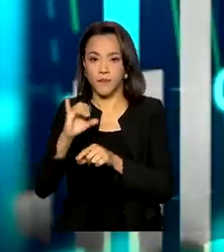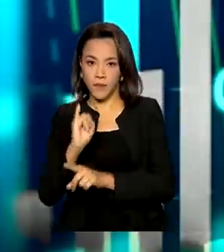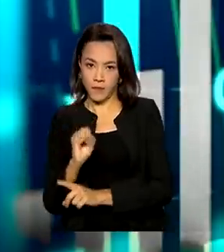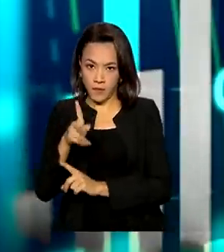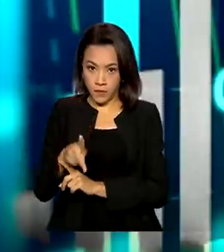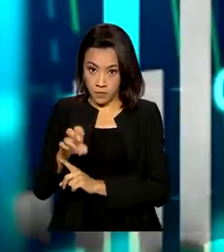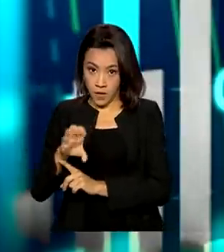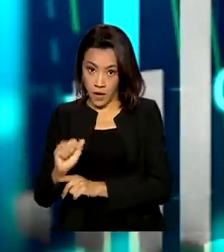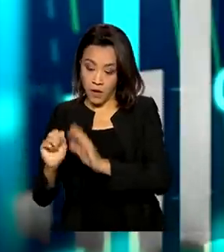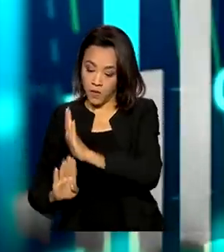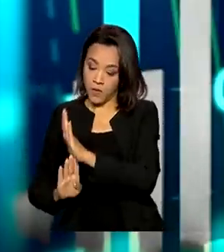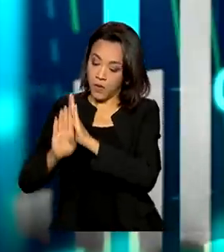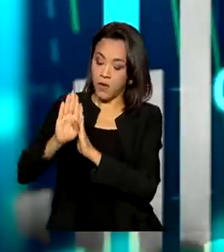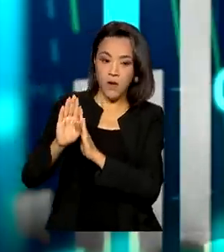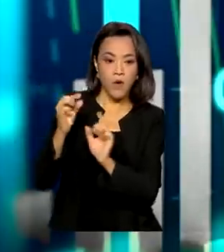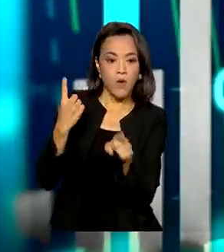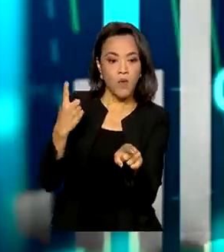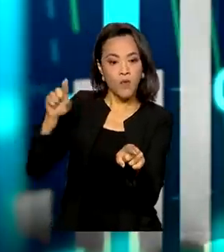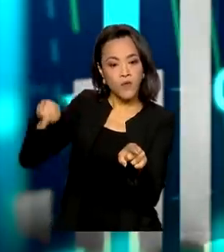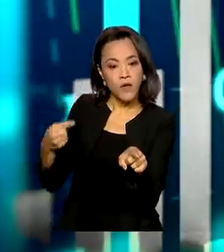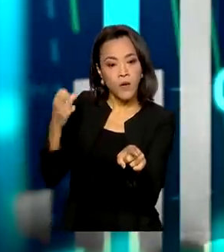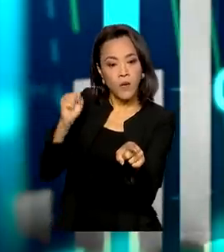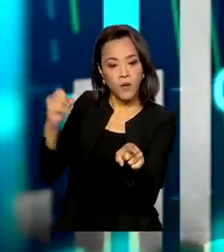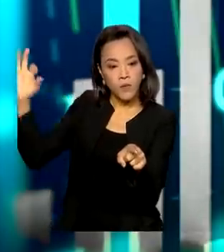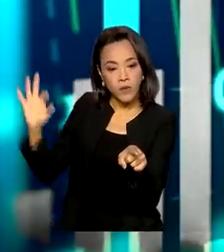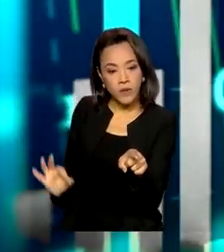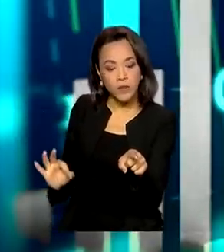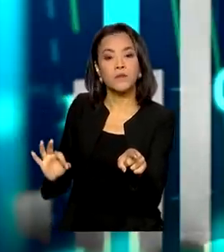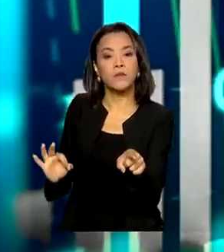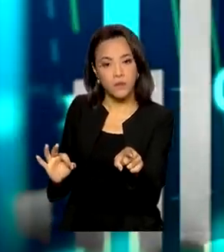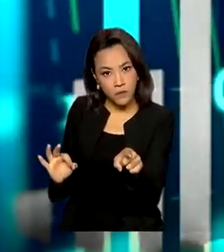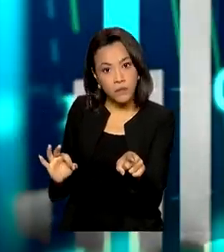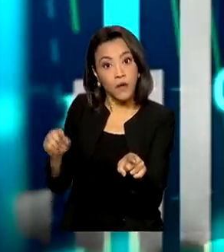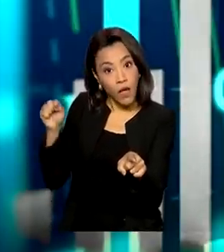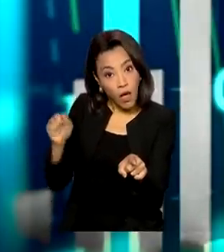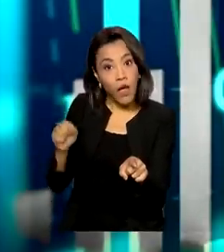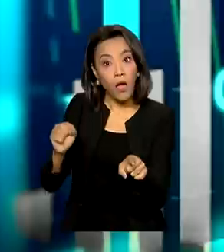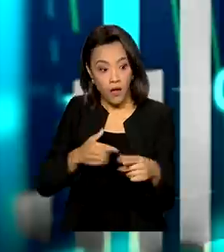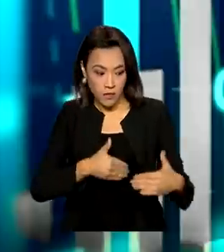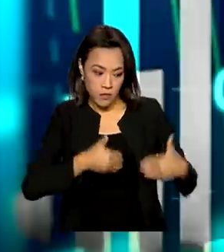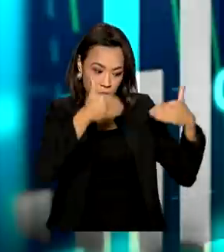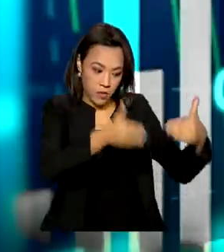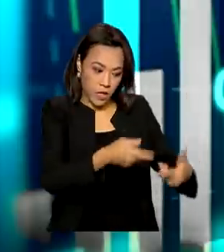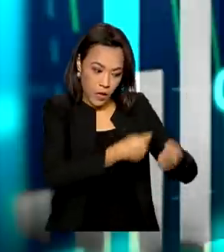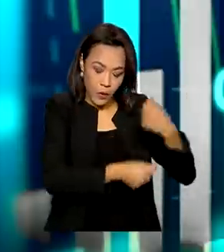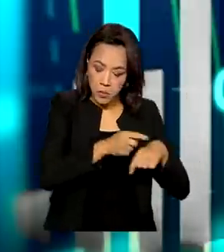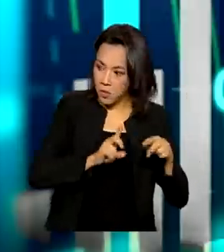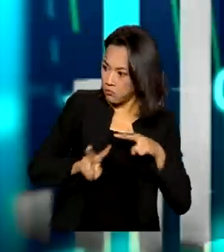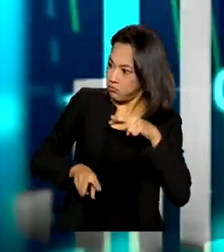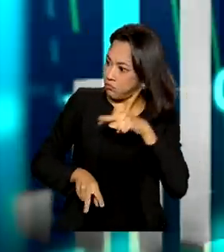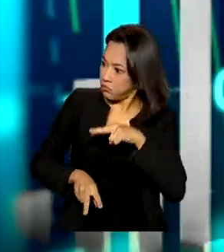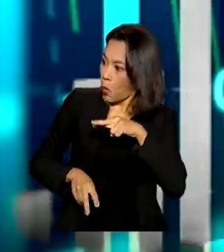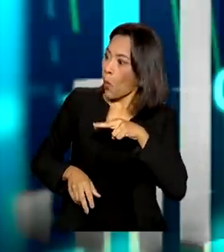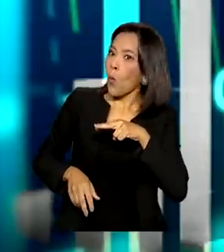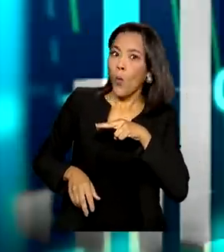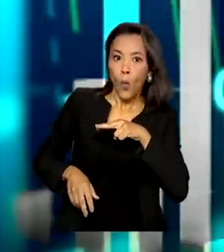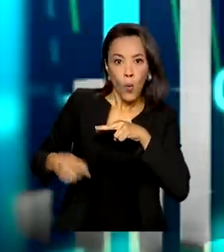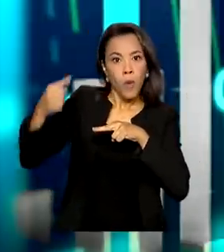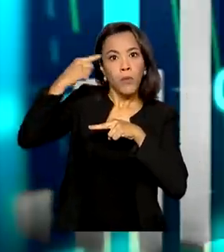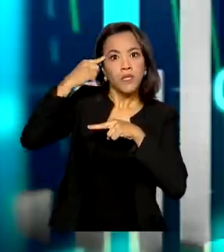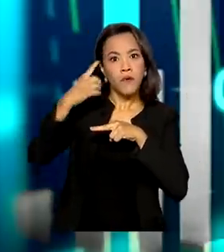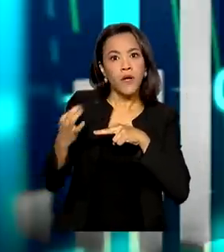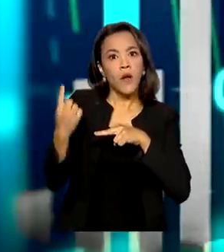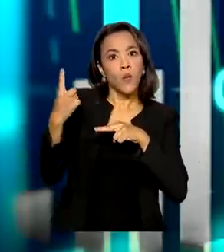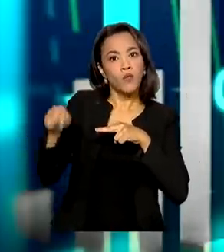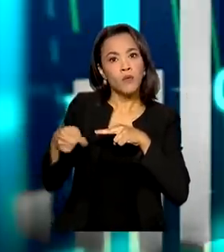este ano pode chegar até 1,8%, superando, inclusive, a expectativa do Ministério da Economia, que tinha uma projeção de 1,5% para este